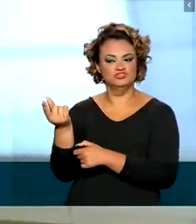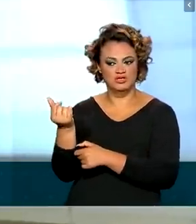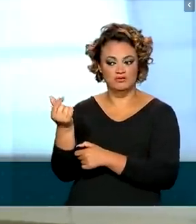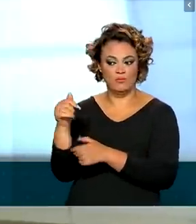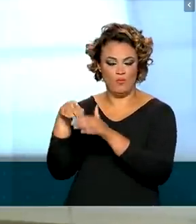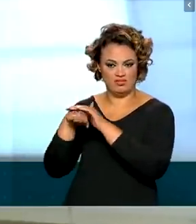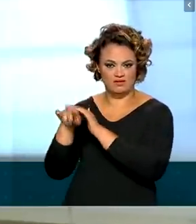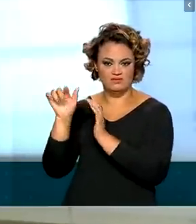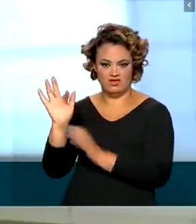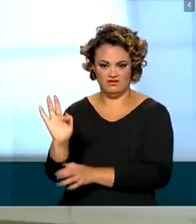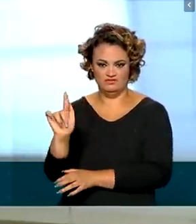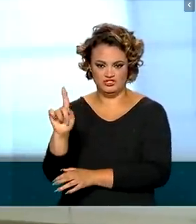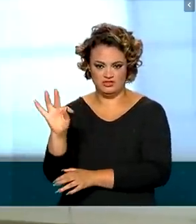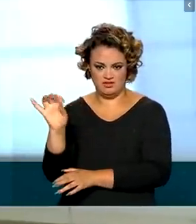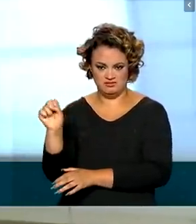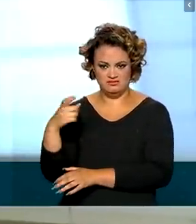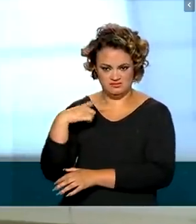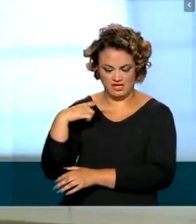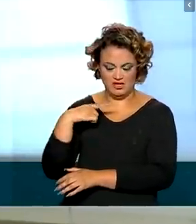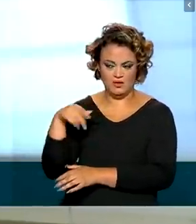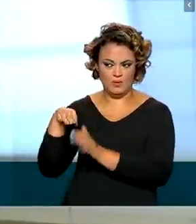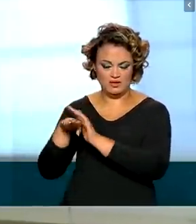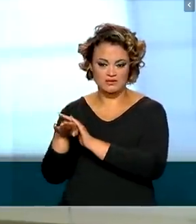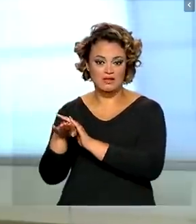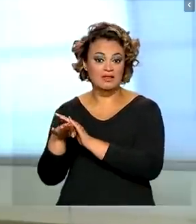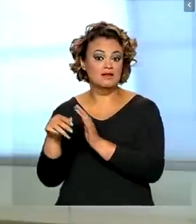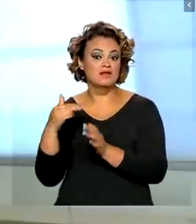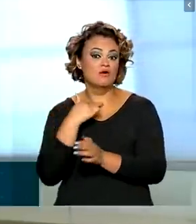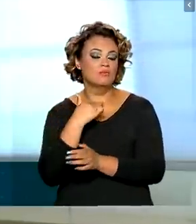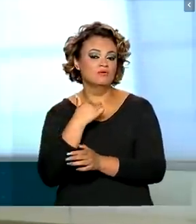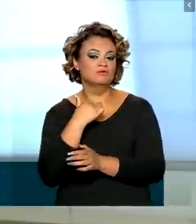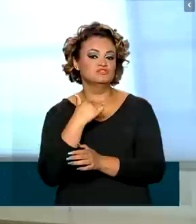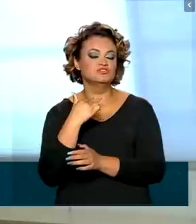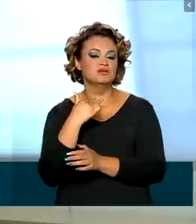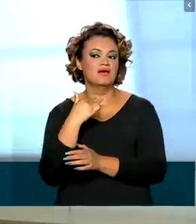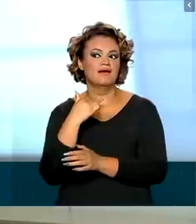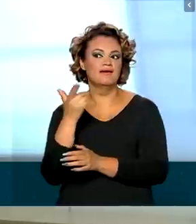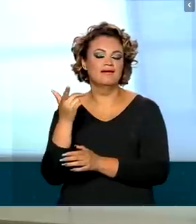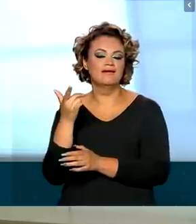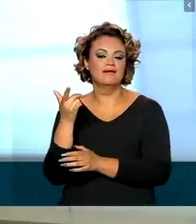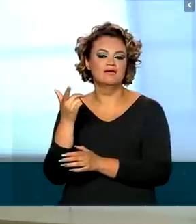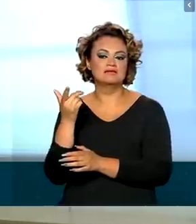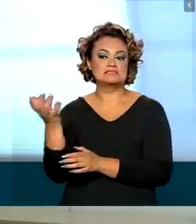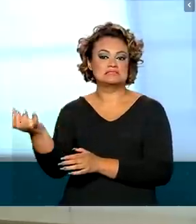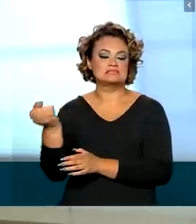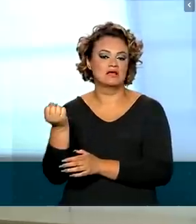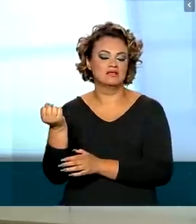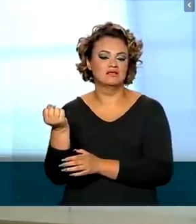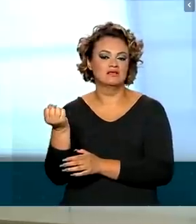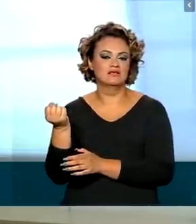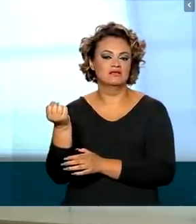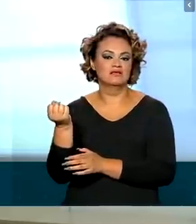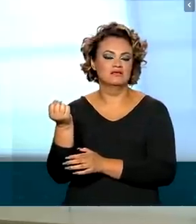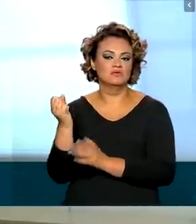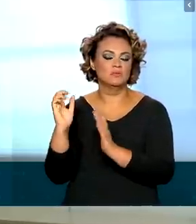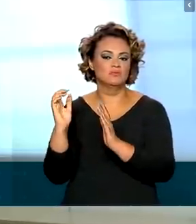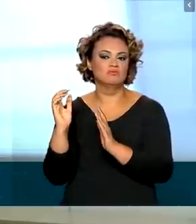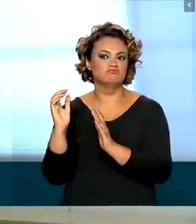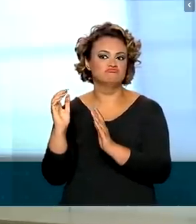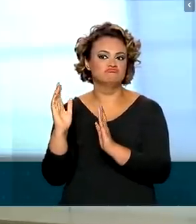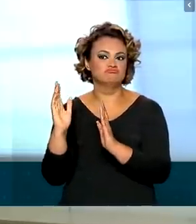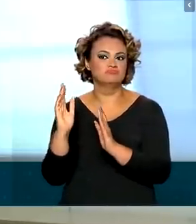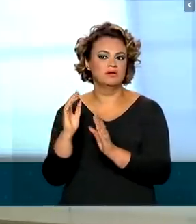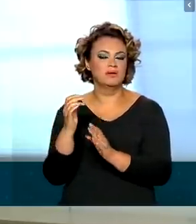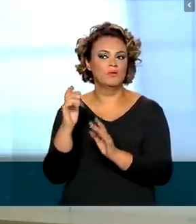vinculada do FGTS. Ele não pode ter sido realizado nenhum saque, pelo mesmo motivo, nos